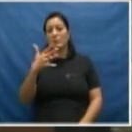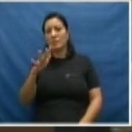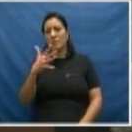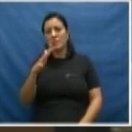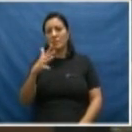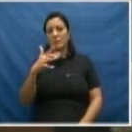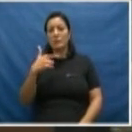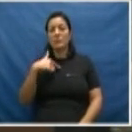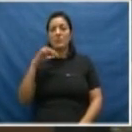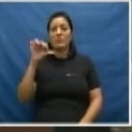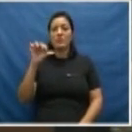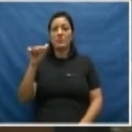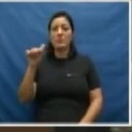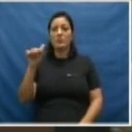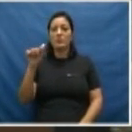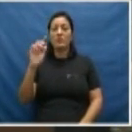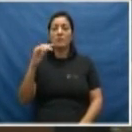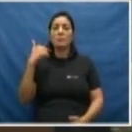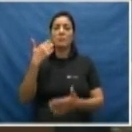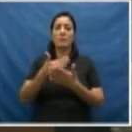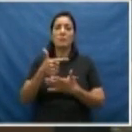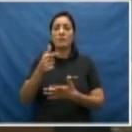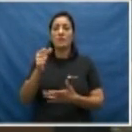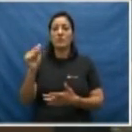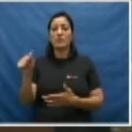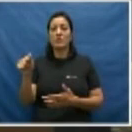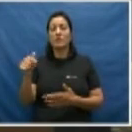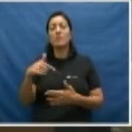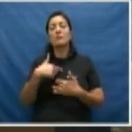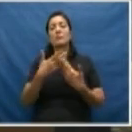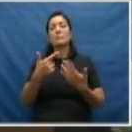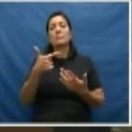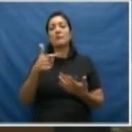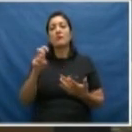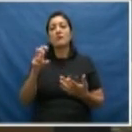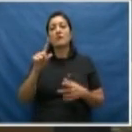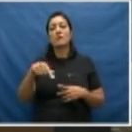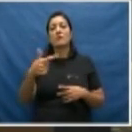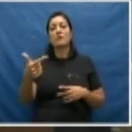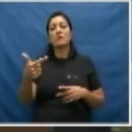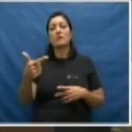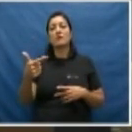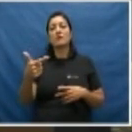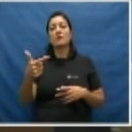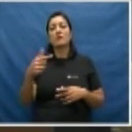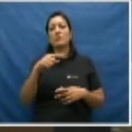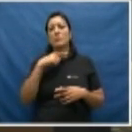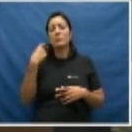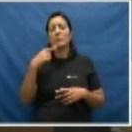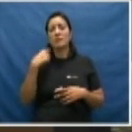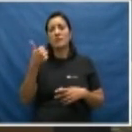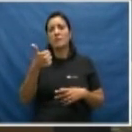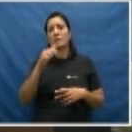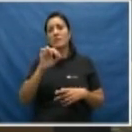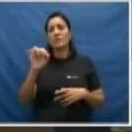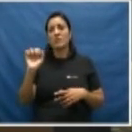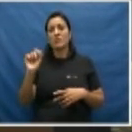pesquisa de 97 a 2007, 10 anos, uma média de 25,2 mortes por 100 mil habitantes.